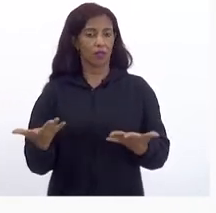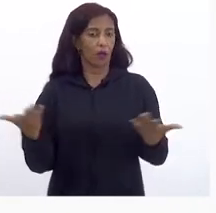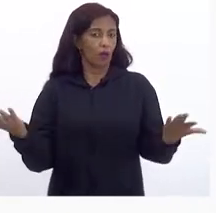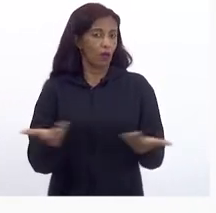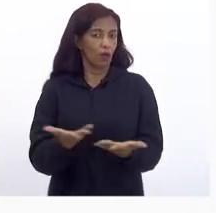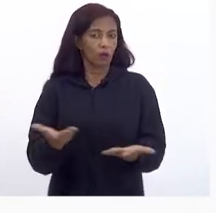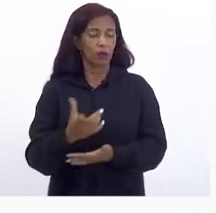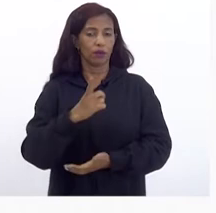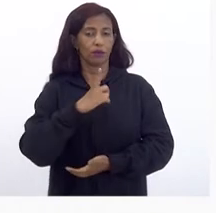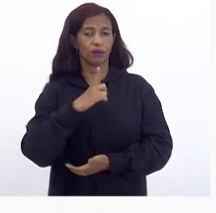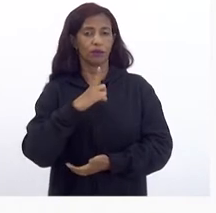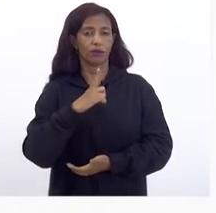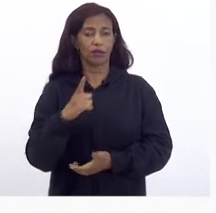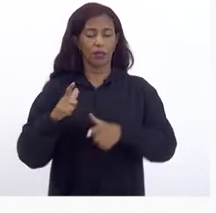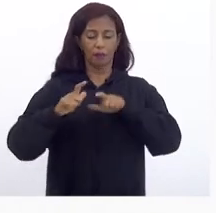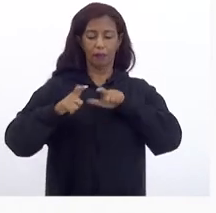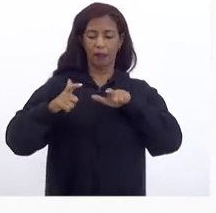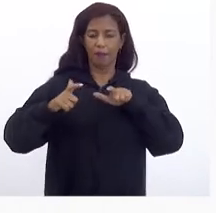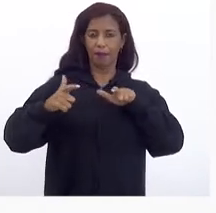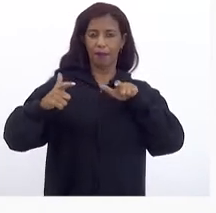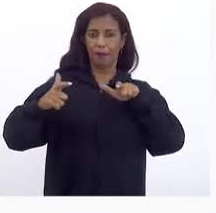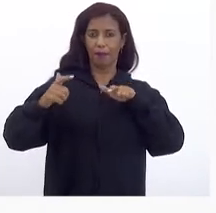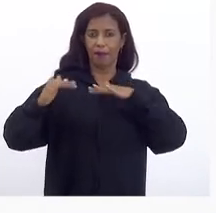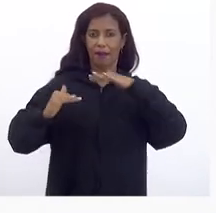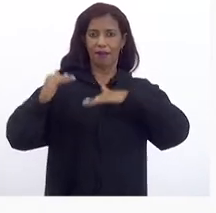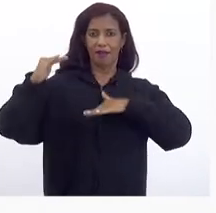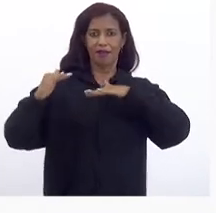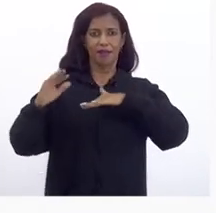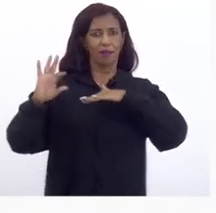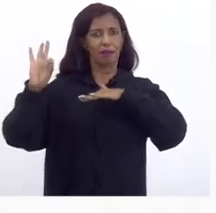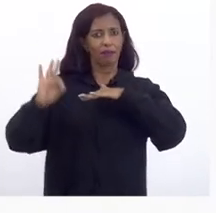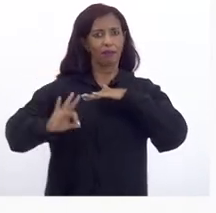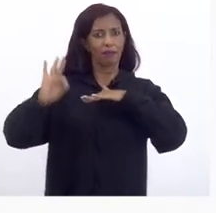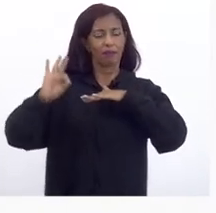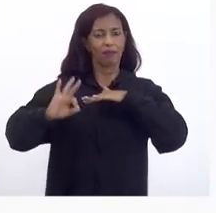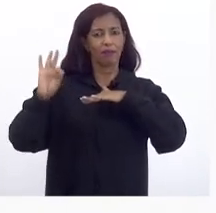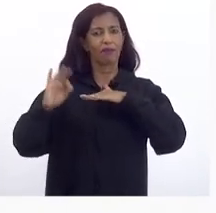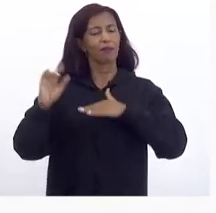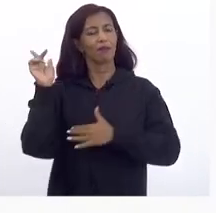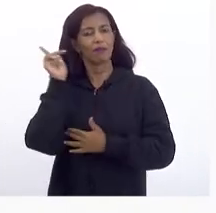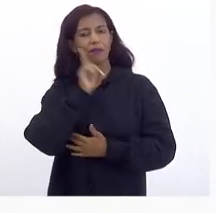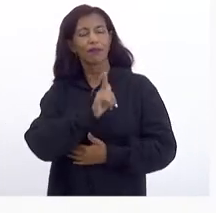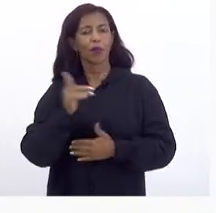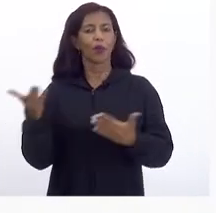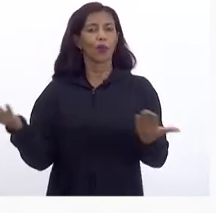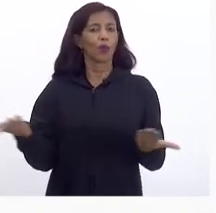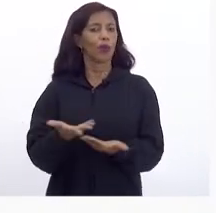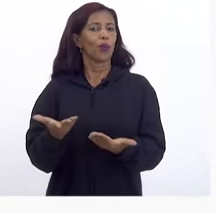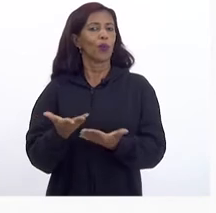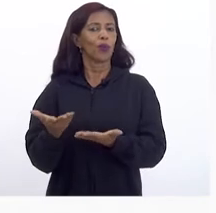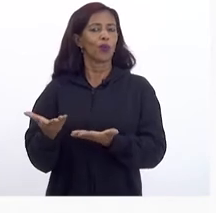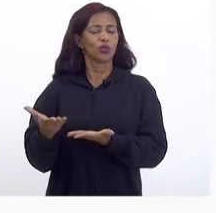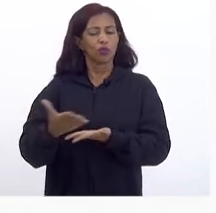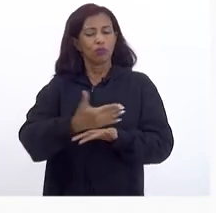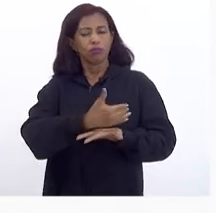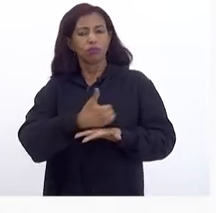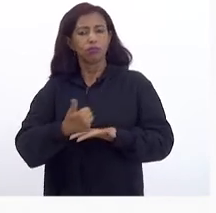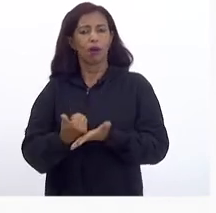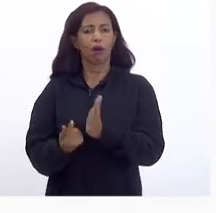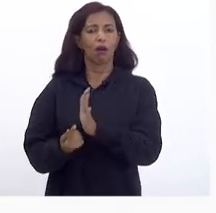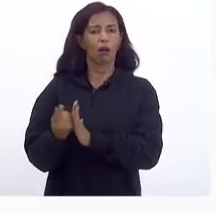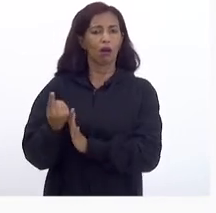A gente tem Crescido Acima da inflação Hoje A arrecadação Tributária